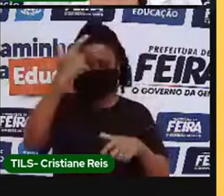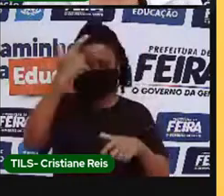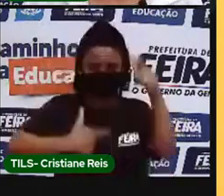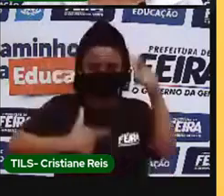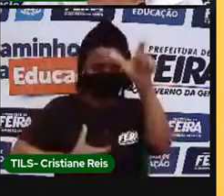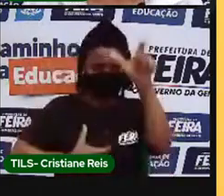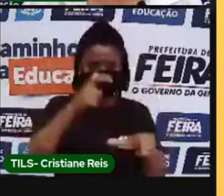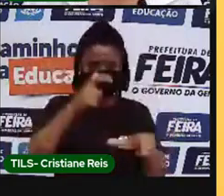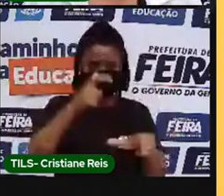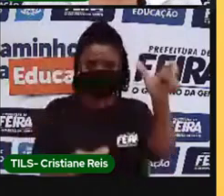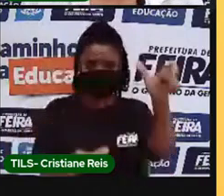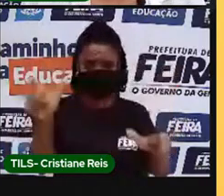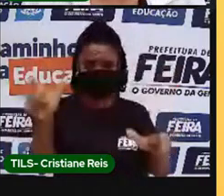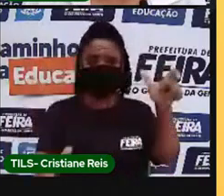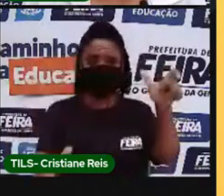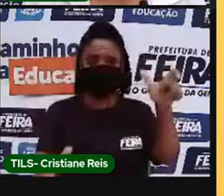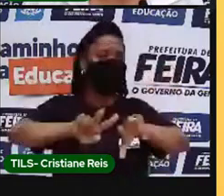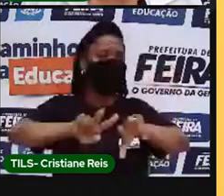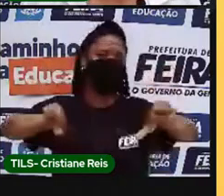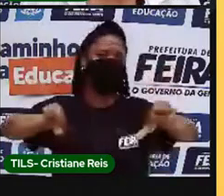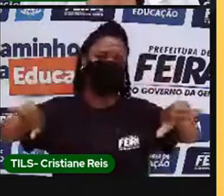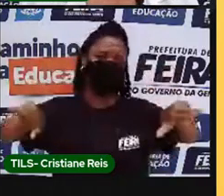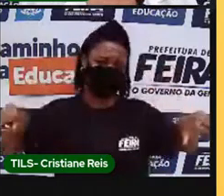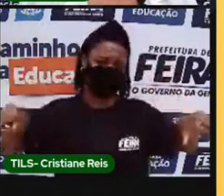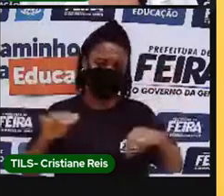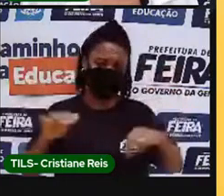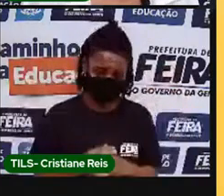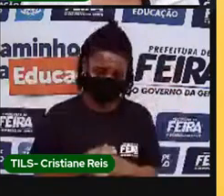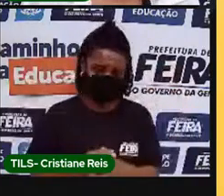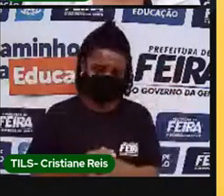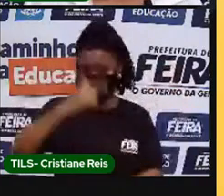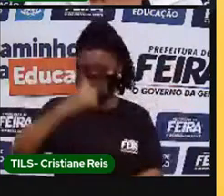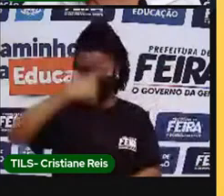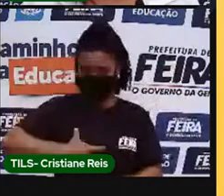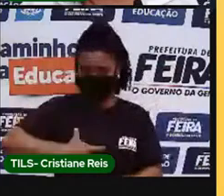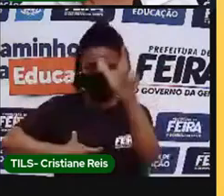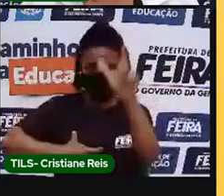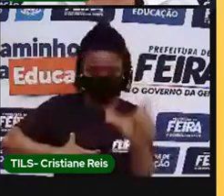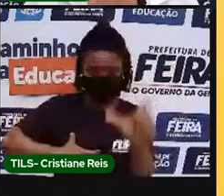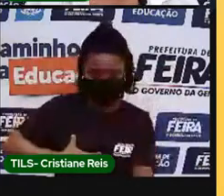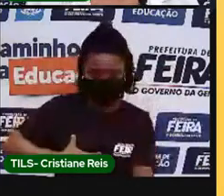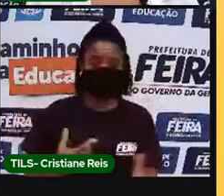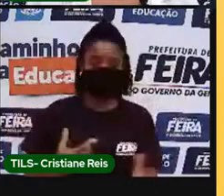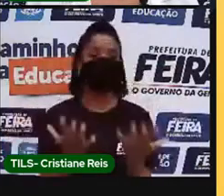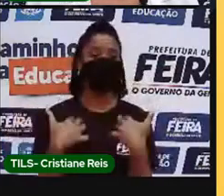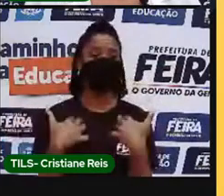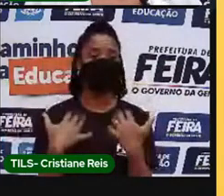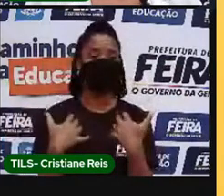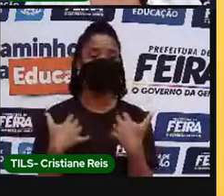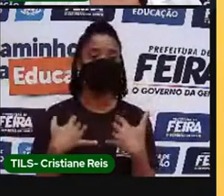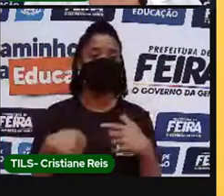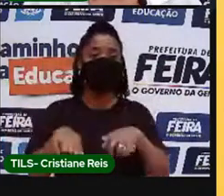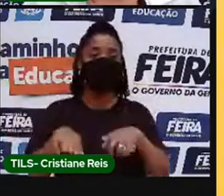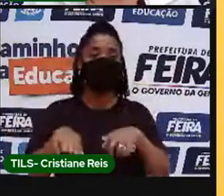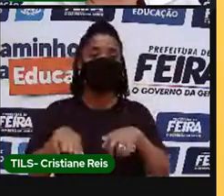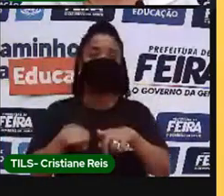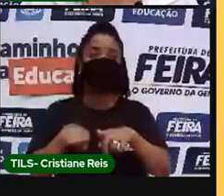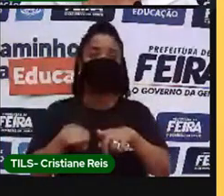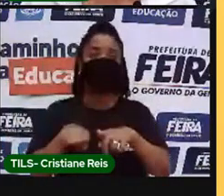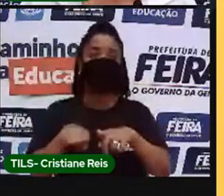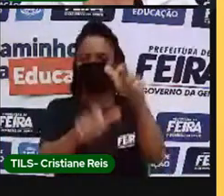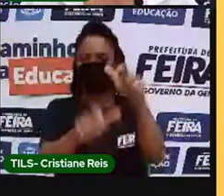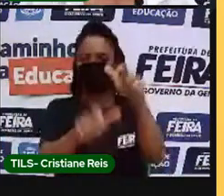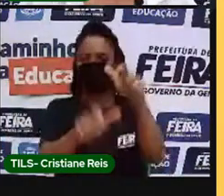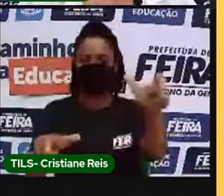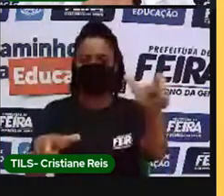Na aparência, no jeito de ser, no modo de agir, na forma de se expressar. Cada povo